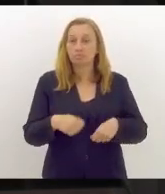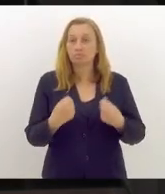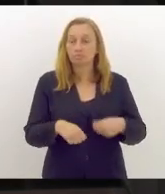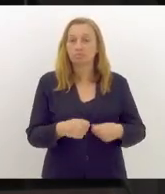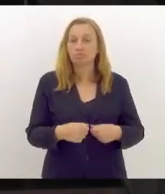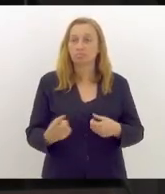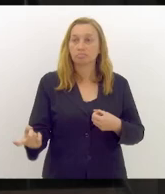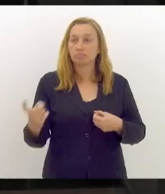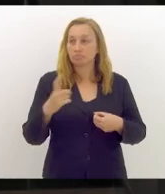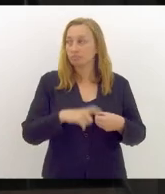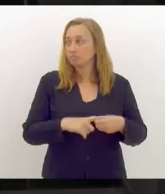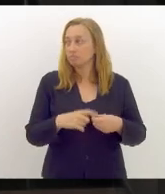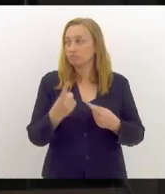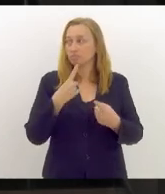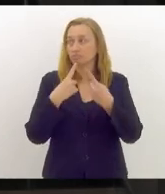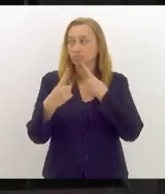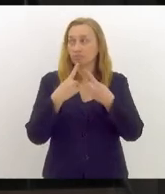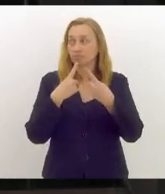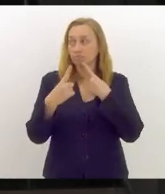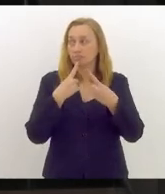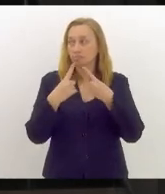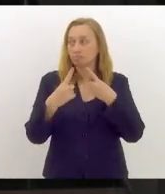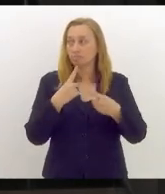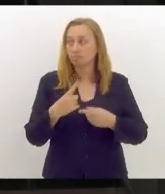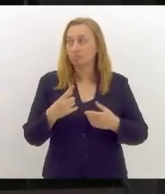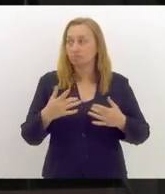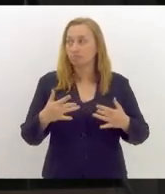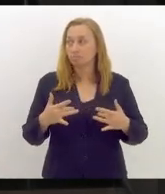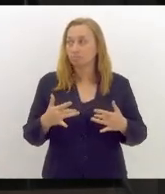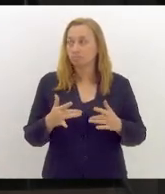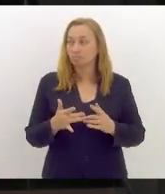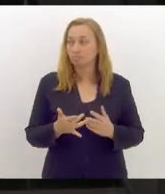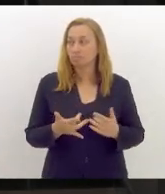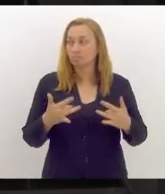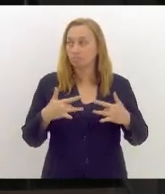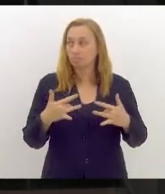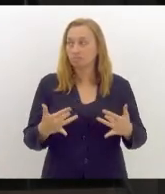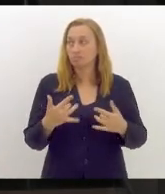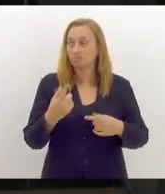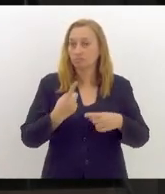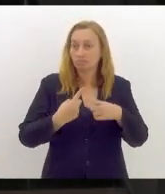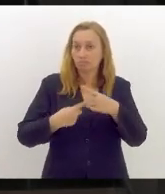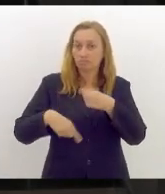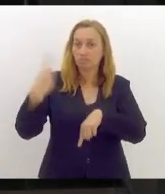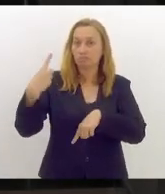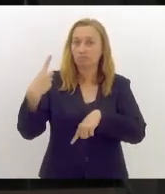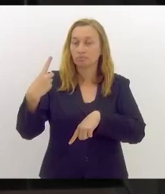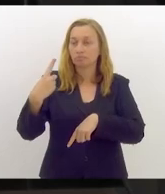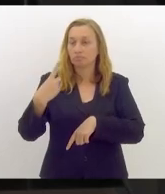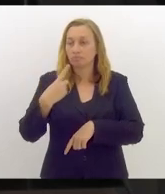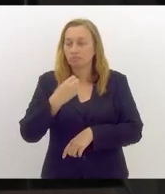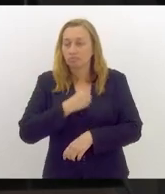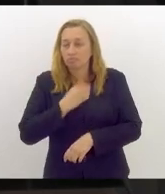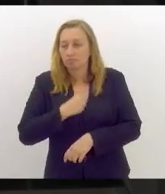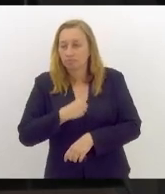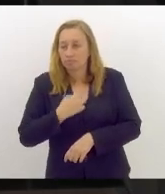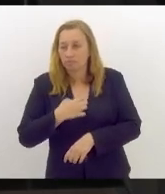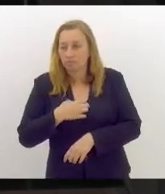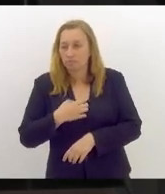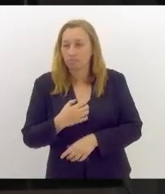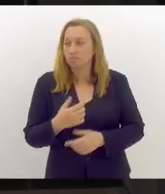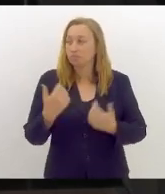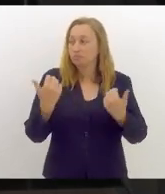a dialogar. O afeto tem que superar o ódio. Nós